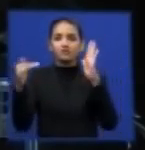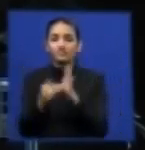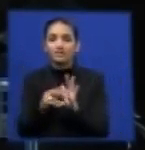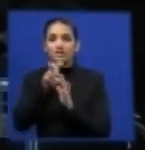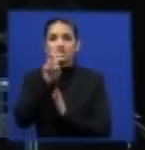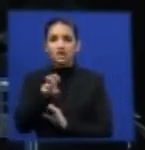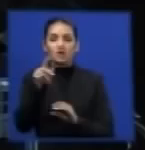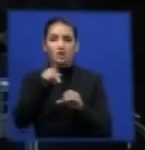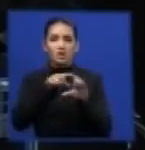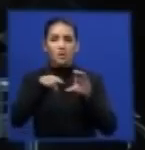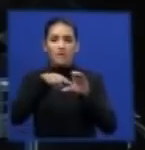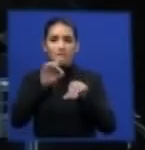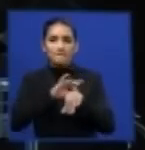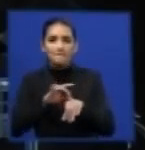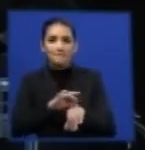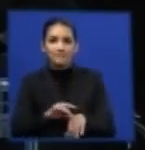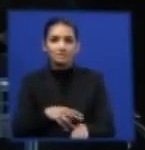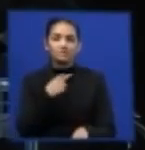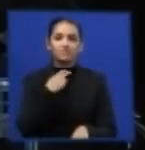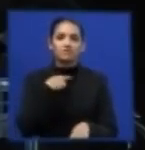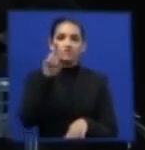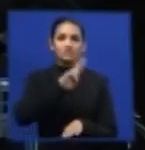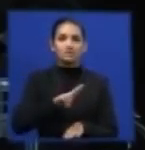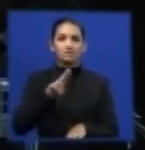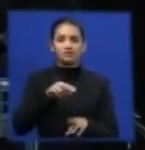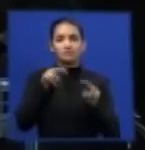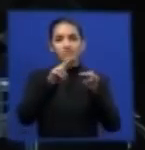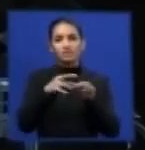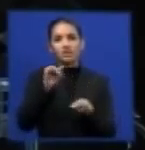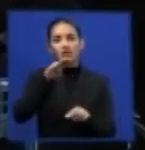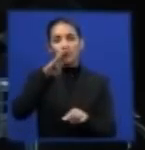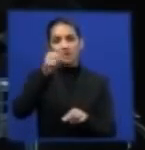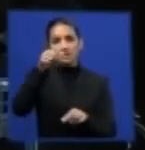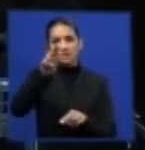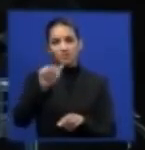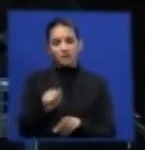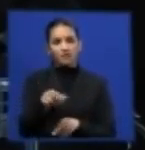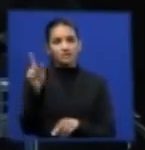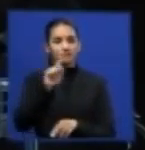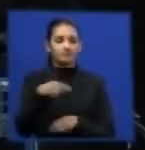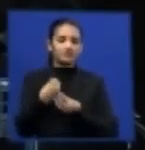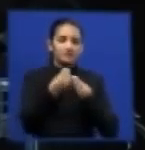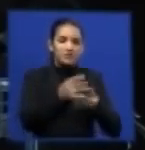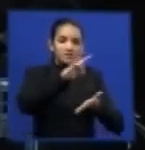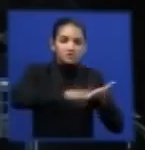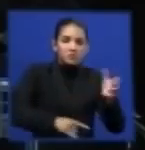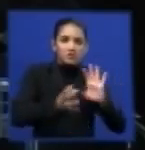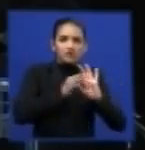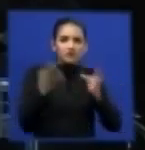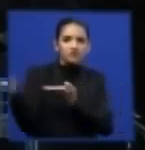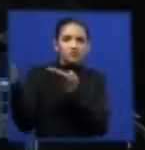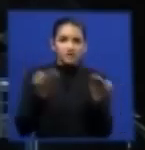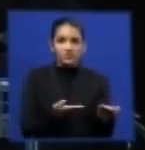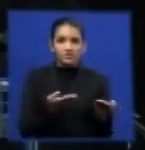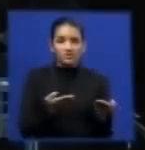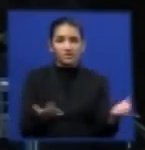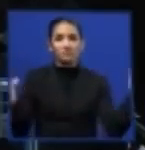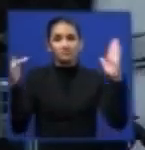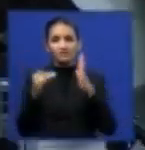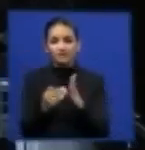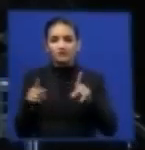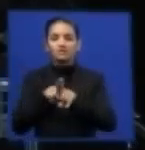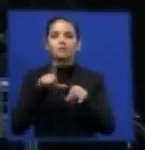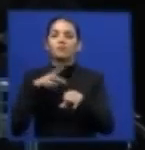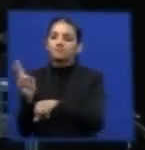cinco pneus inservíveis, senão o IBAMA não defere a licença de importação. Então, essa destinação final também é